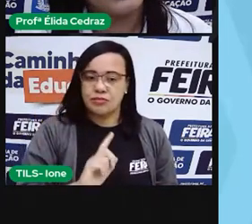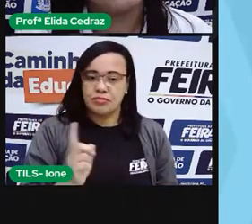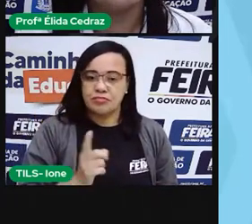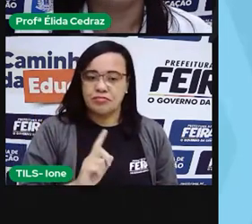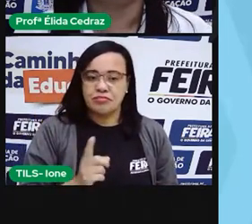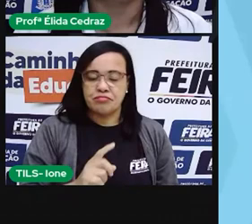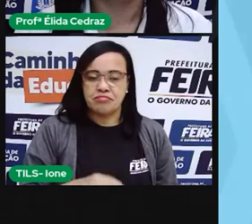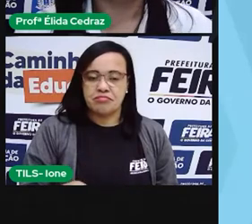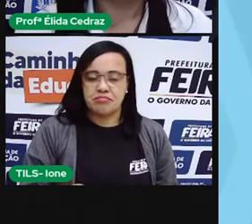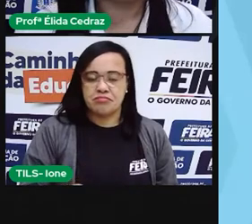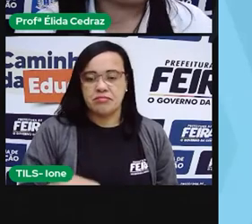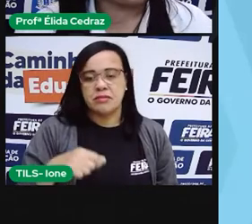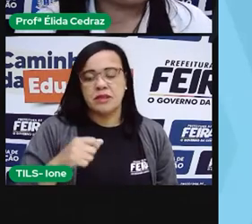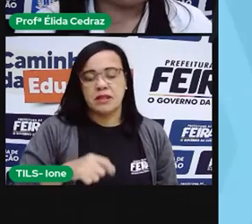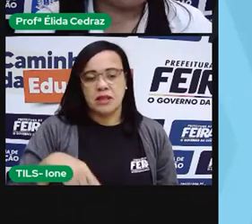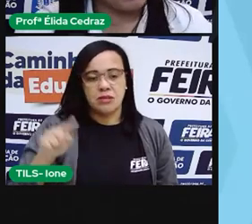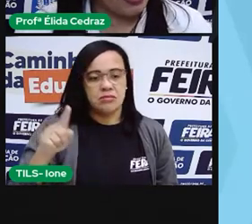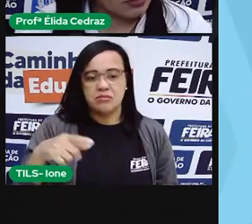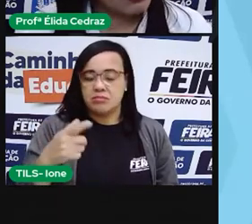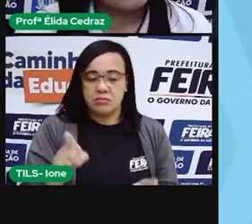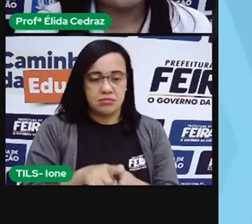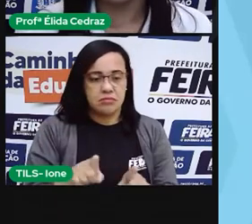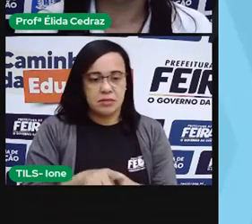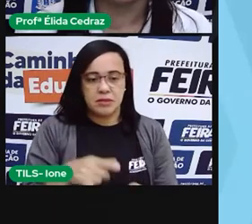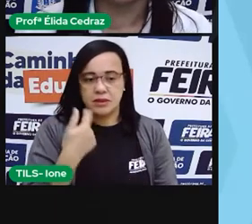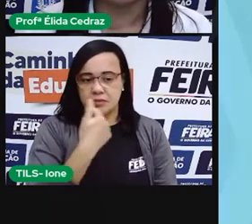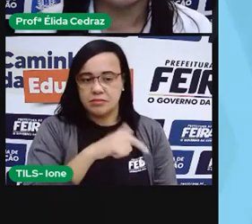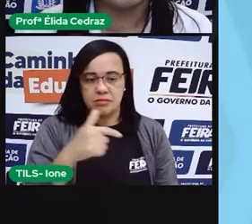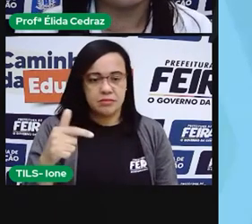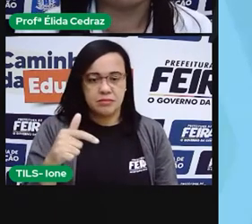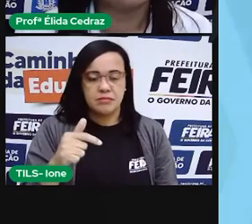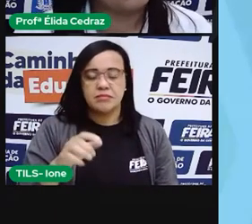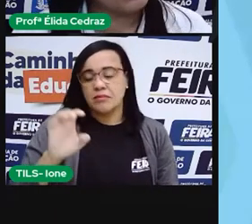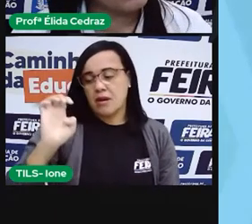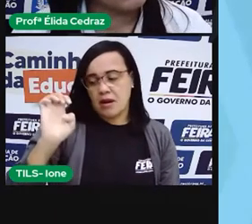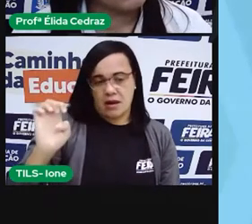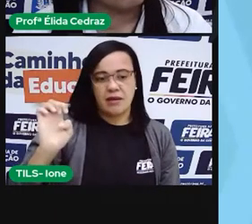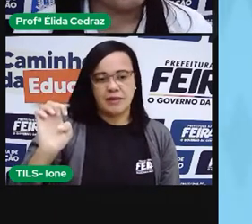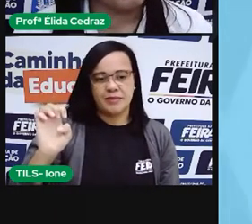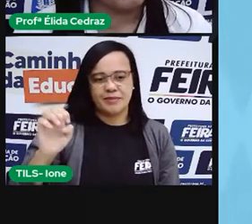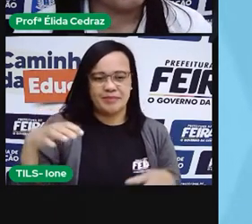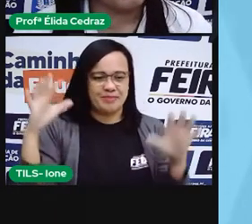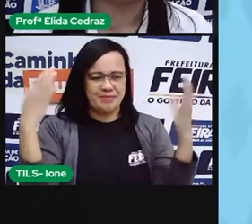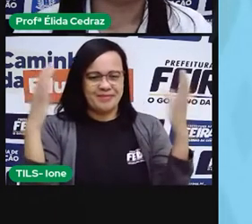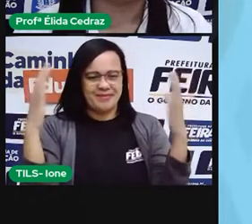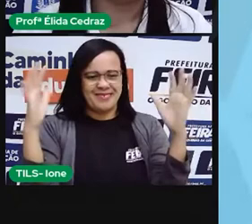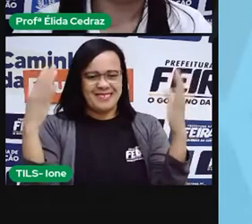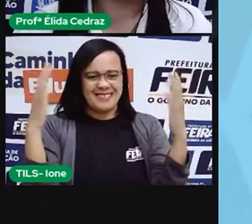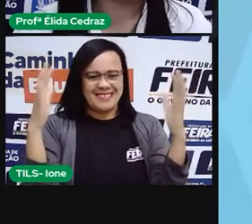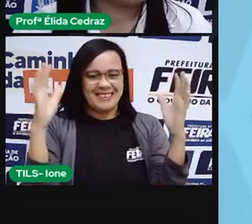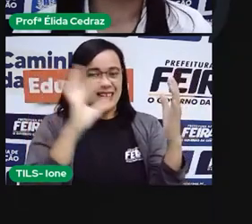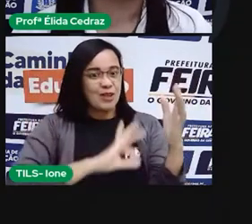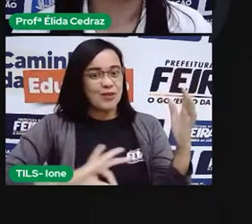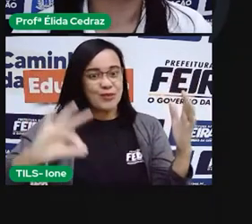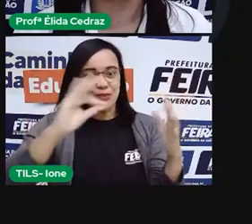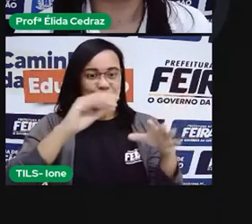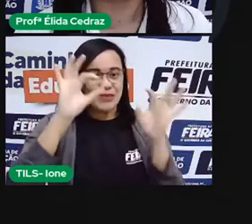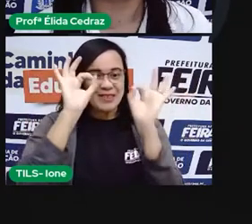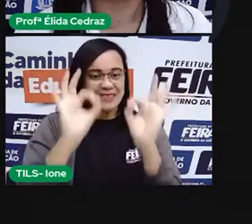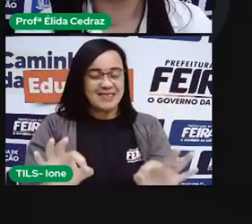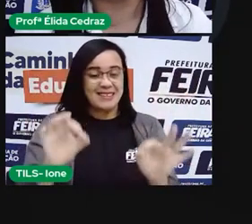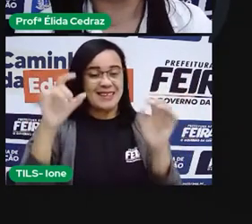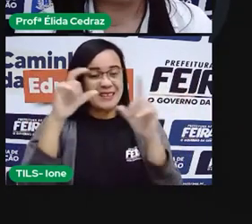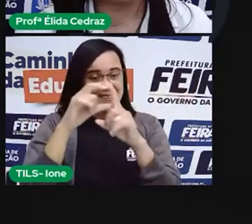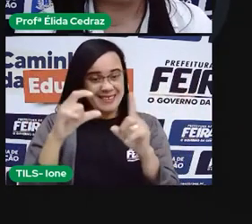no final. E parabéns. Vocês acertaram todas as manadas. E vamos para o